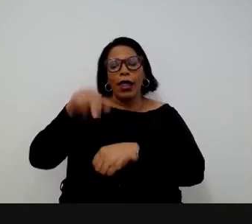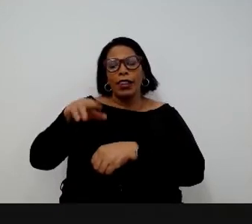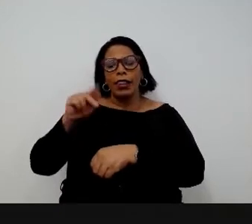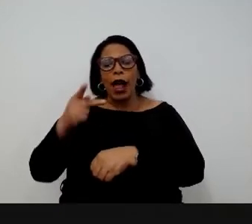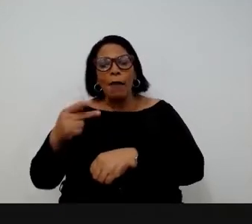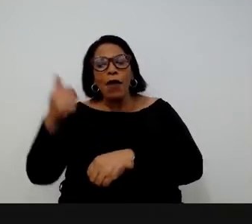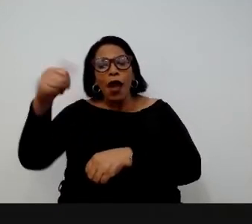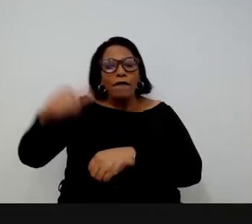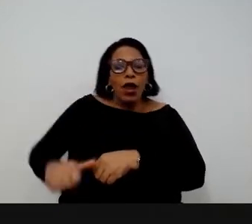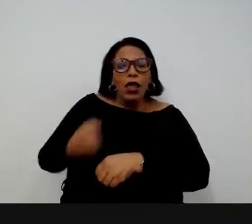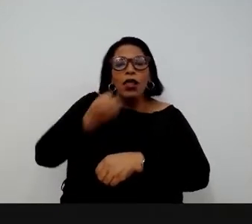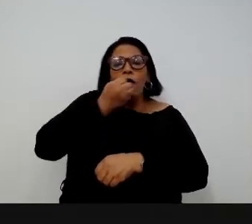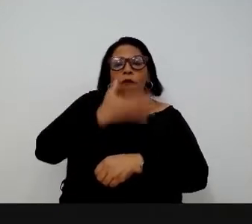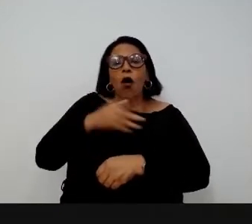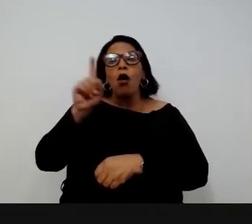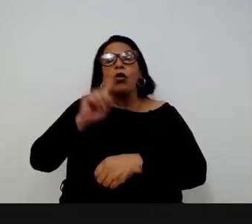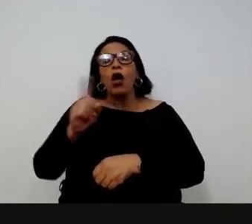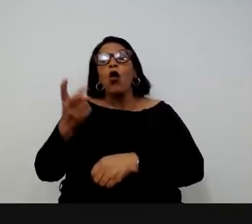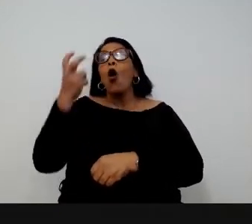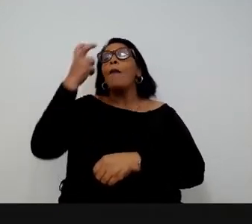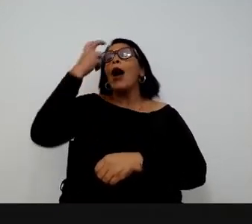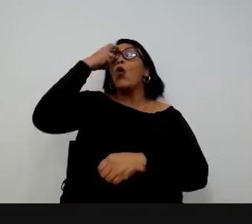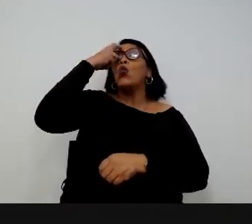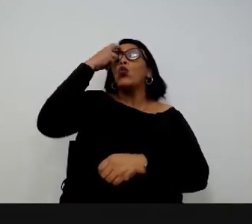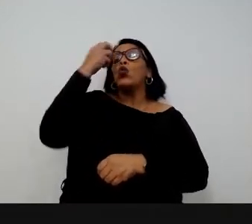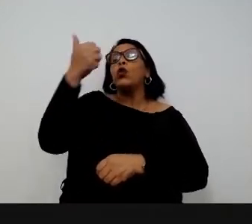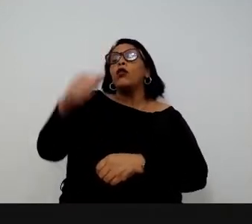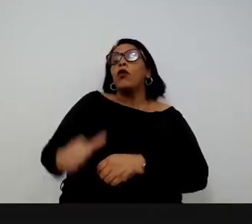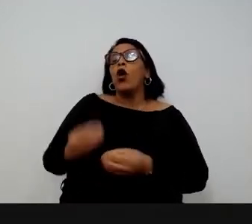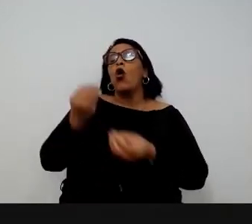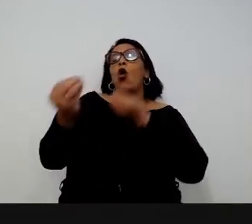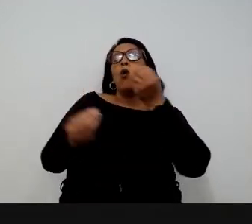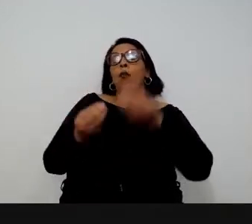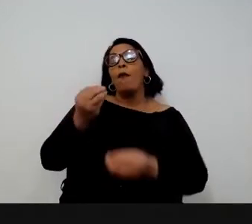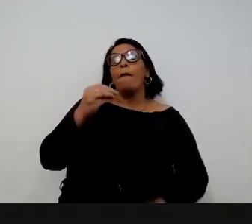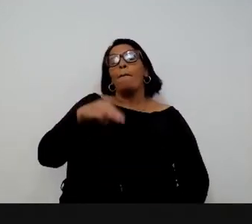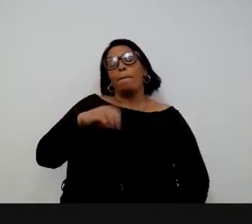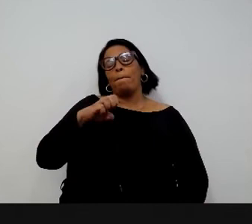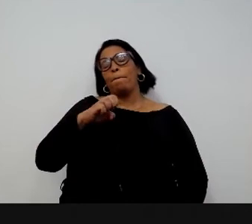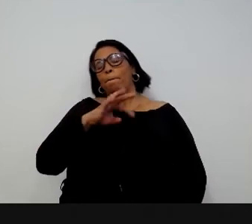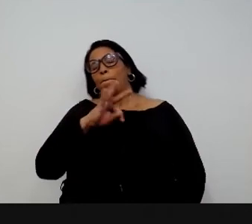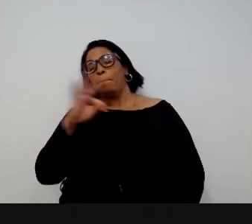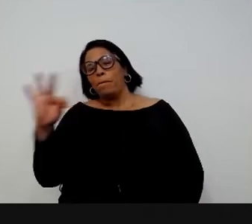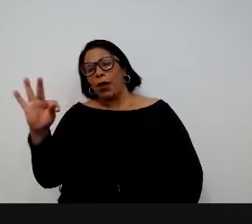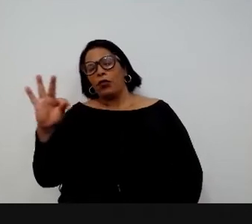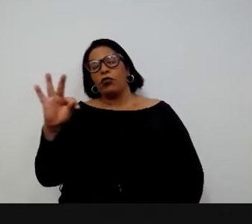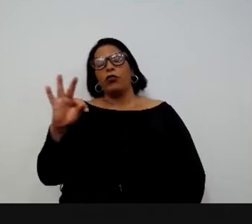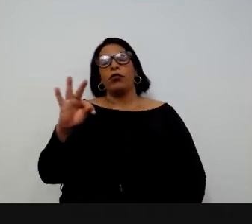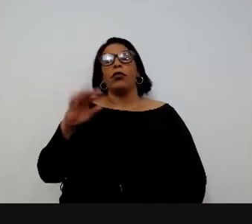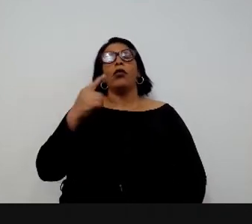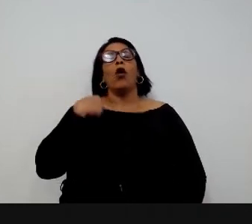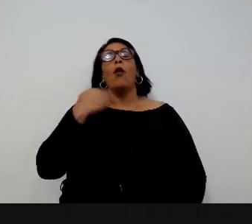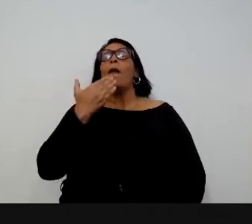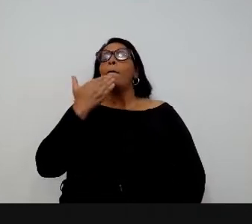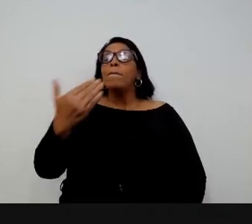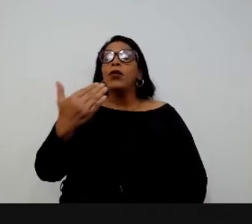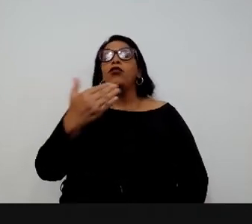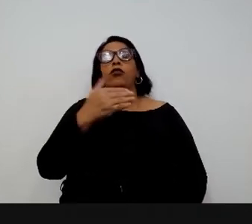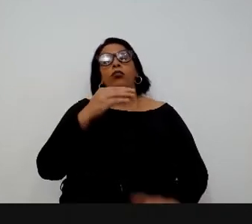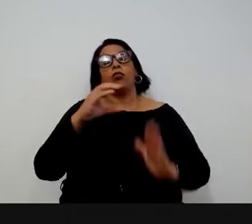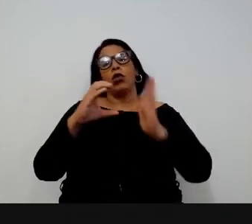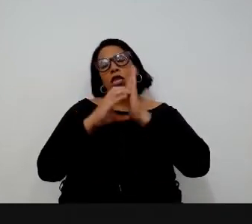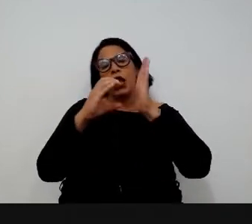avaliando. E como que a gente cria essa cultura de avaliação? Por meio do MET. Nós pegamos gestores